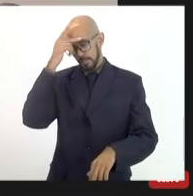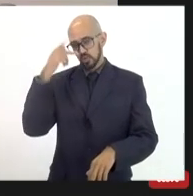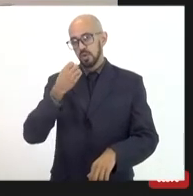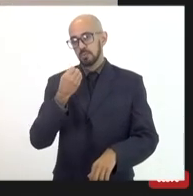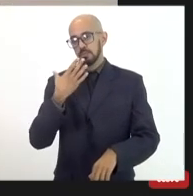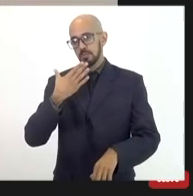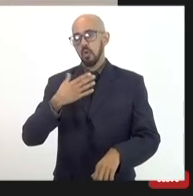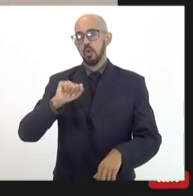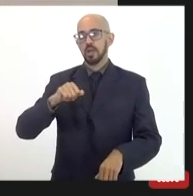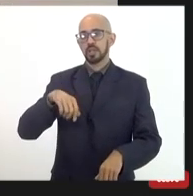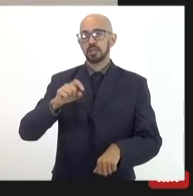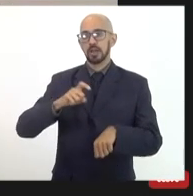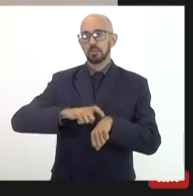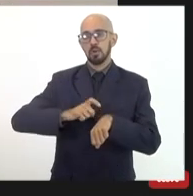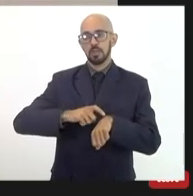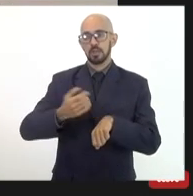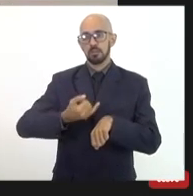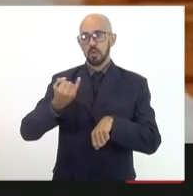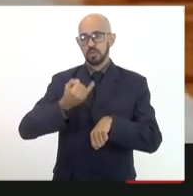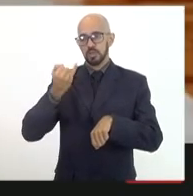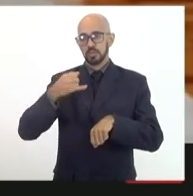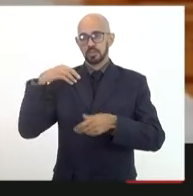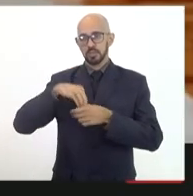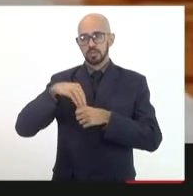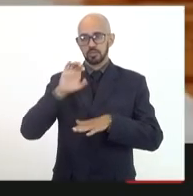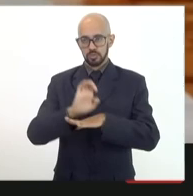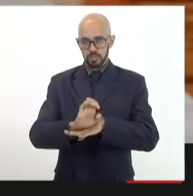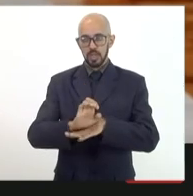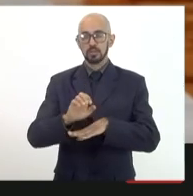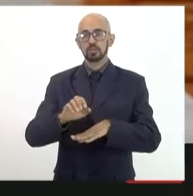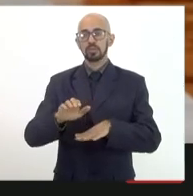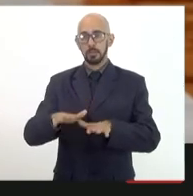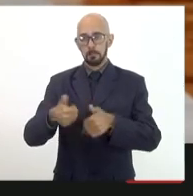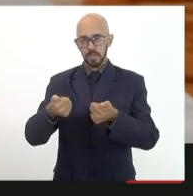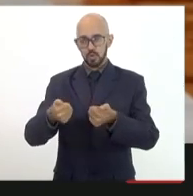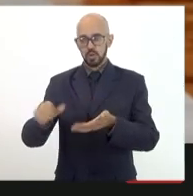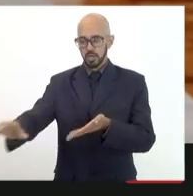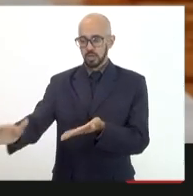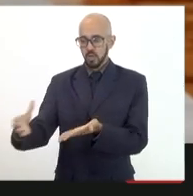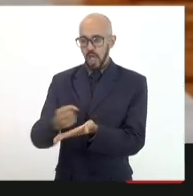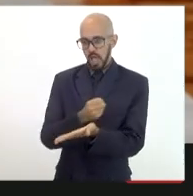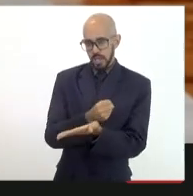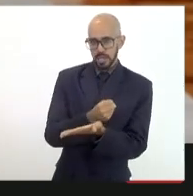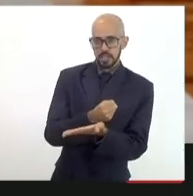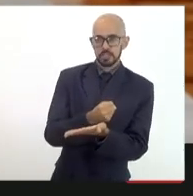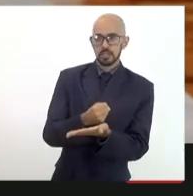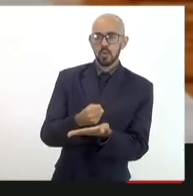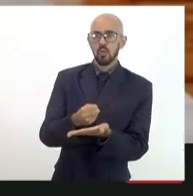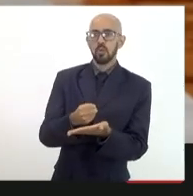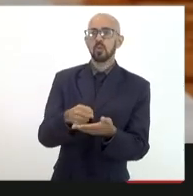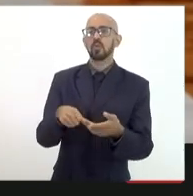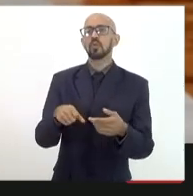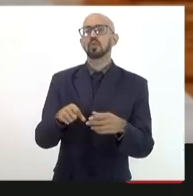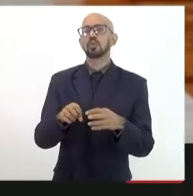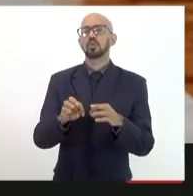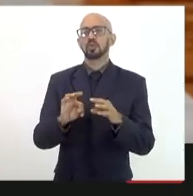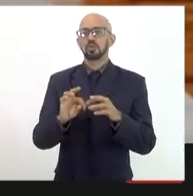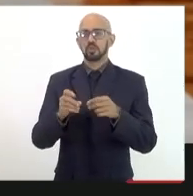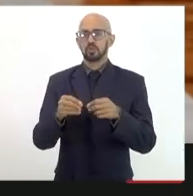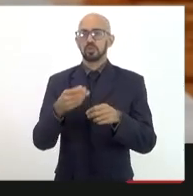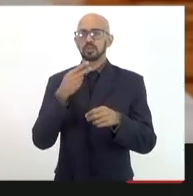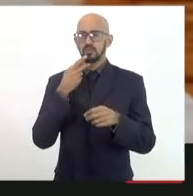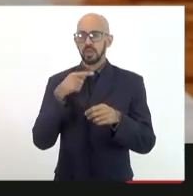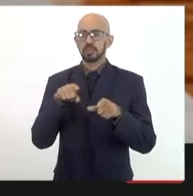importante do Estado o Estado tem melhorado a sua arrecadação e foi muito falado aqui em relação né Marta e Mônica